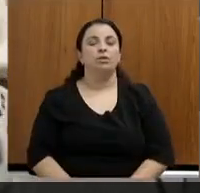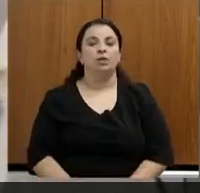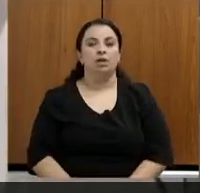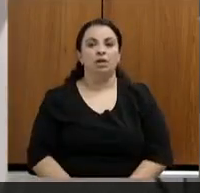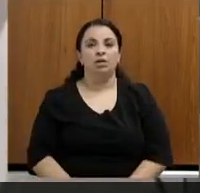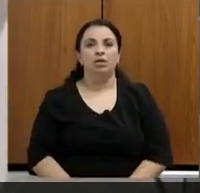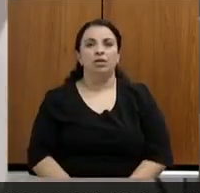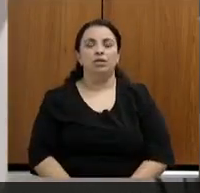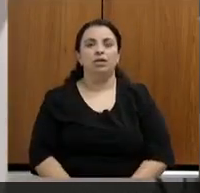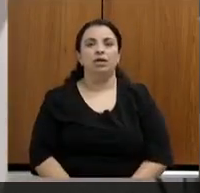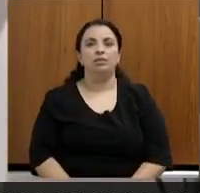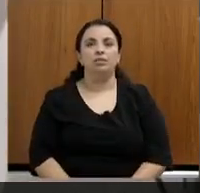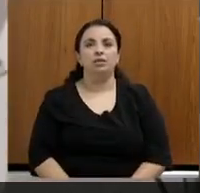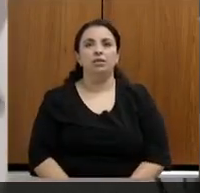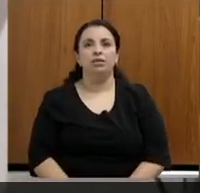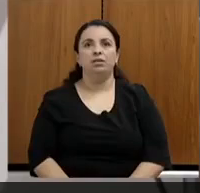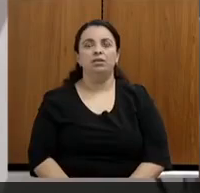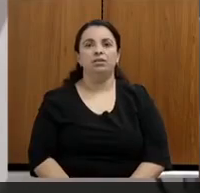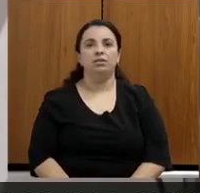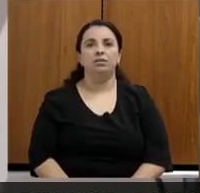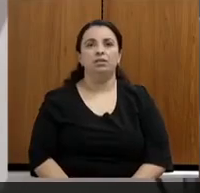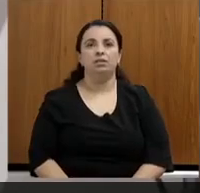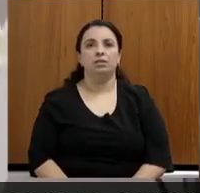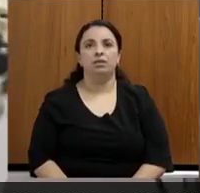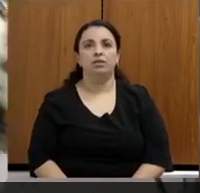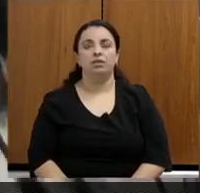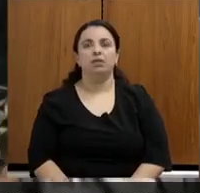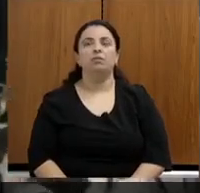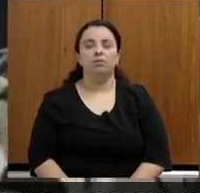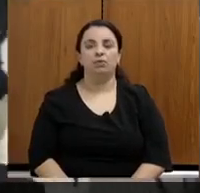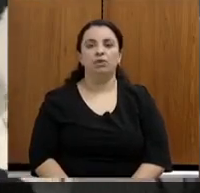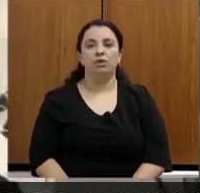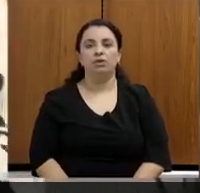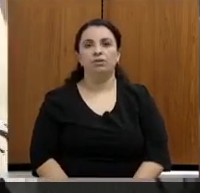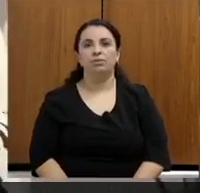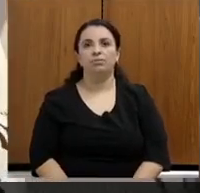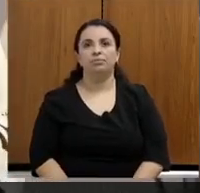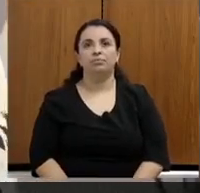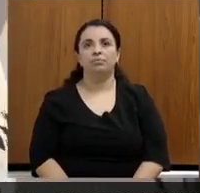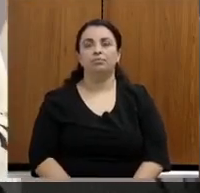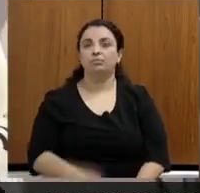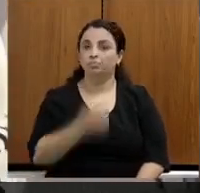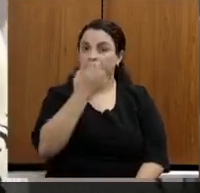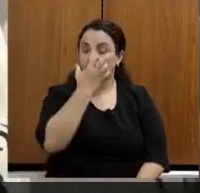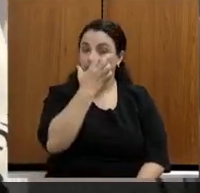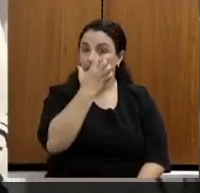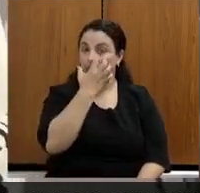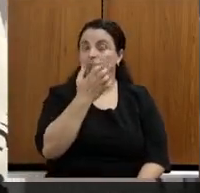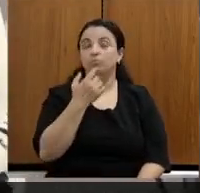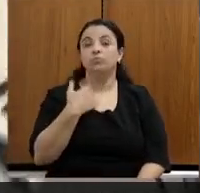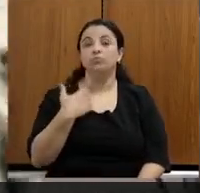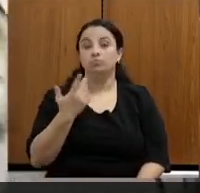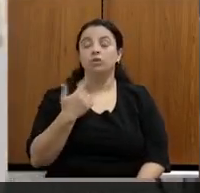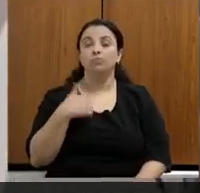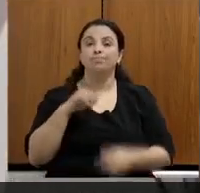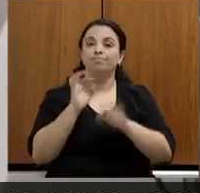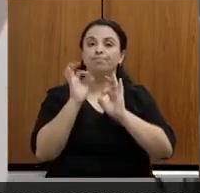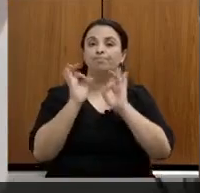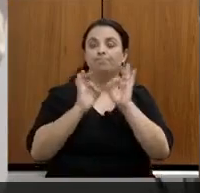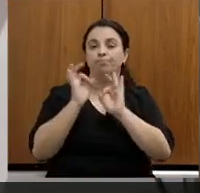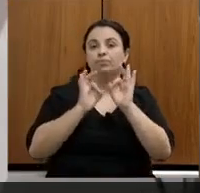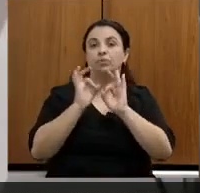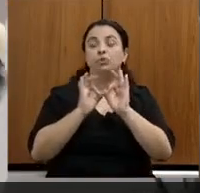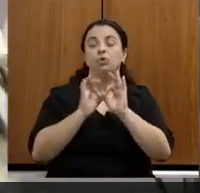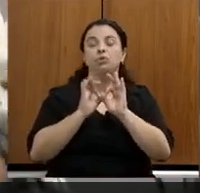Eu passo aqui? Obrigada. Bem, nós preparamos os principais